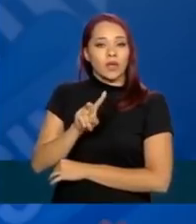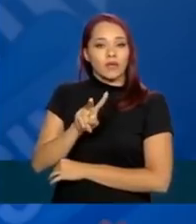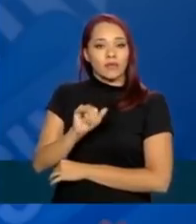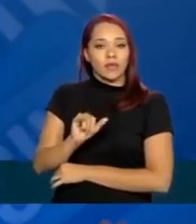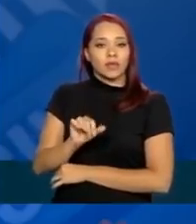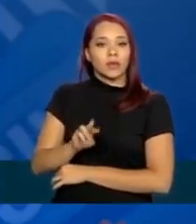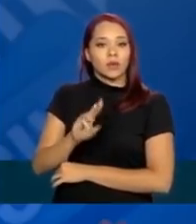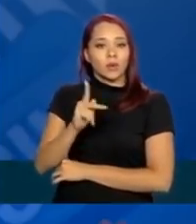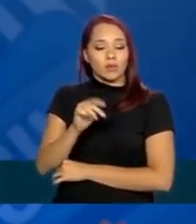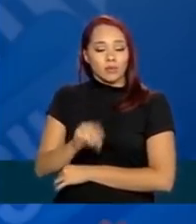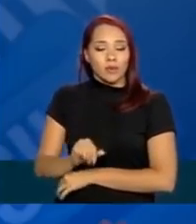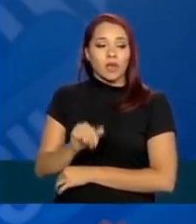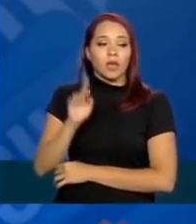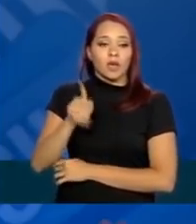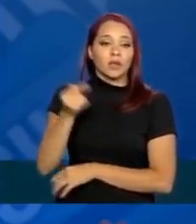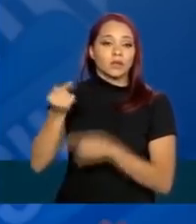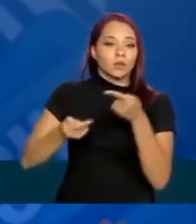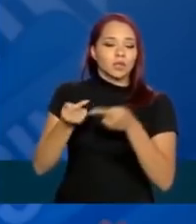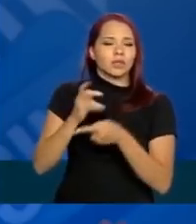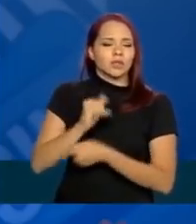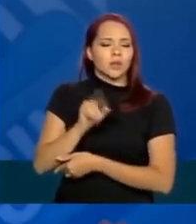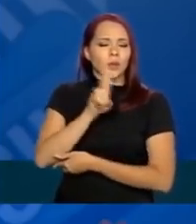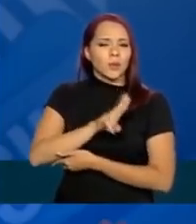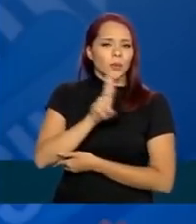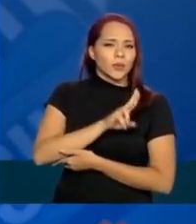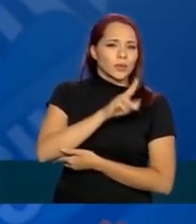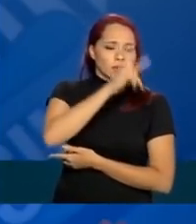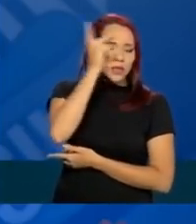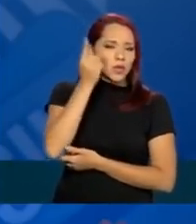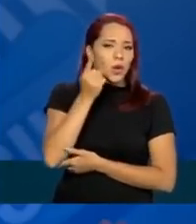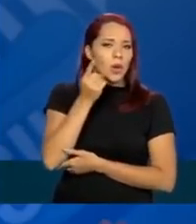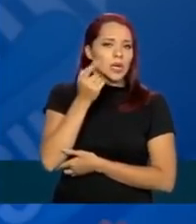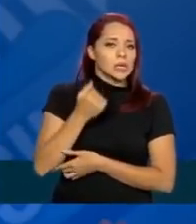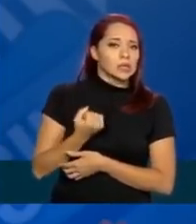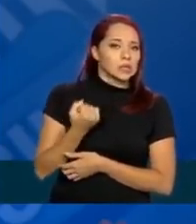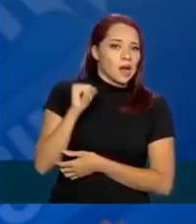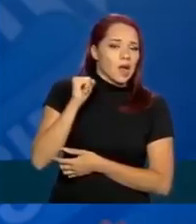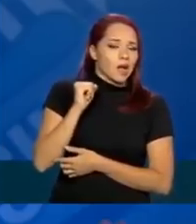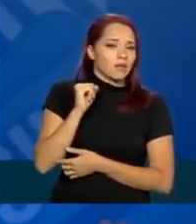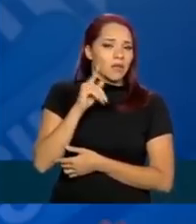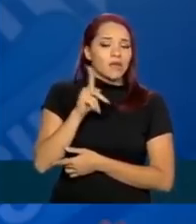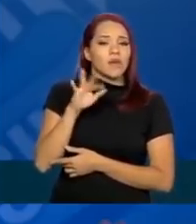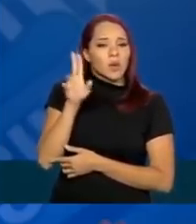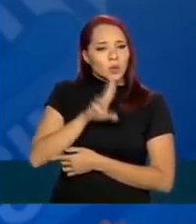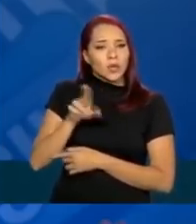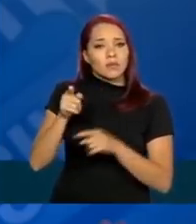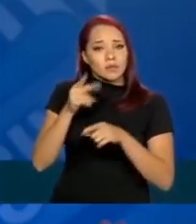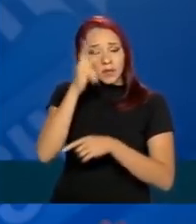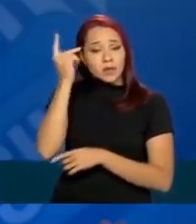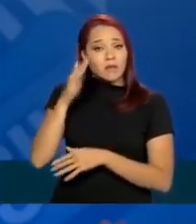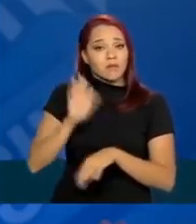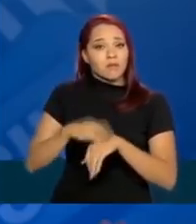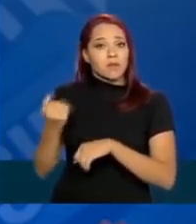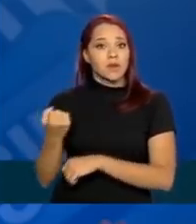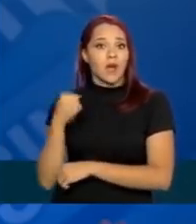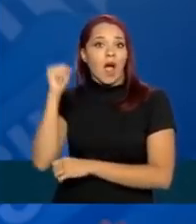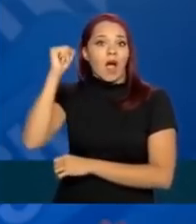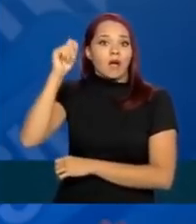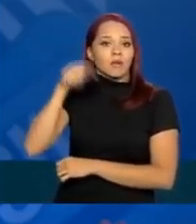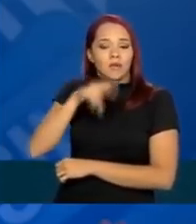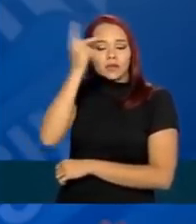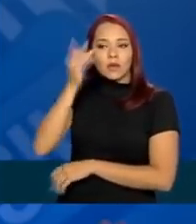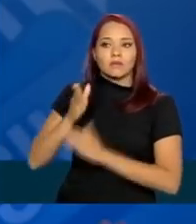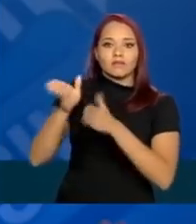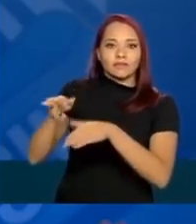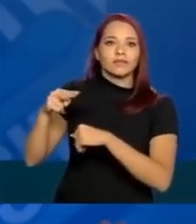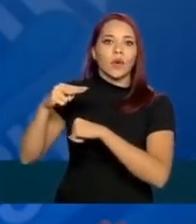Discussão era, se usamos nos críticos, vamos usar nos graves. Os graves são aqueles que chegam ao hospital.